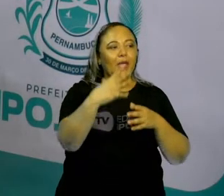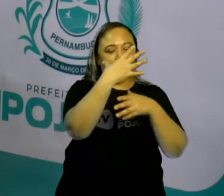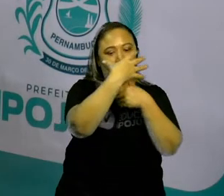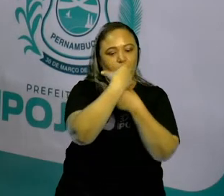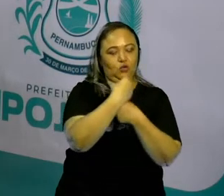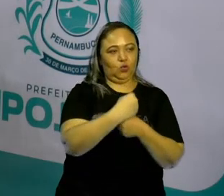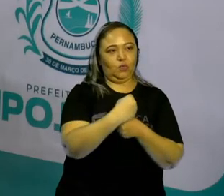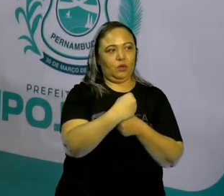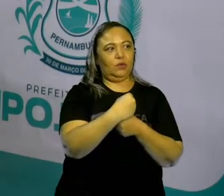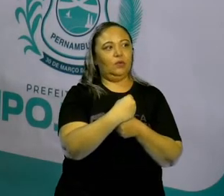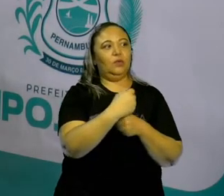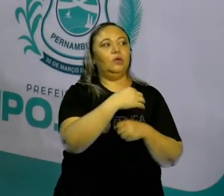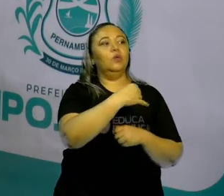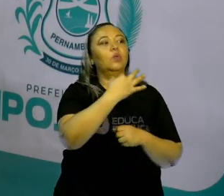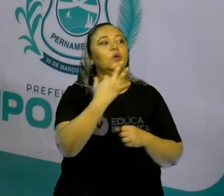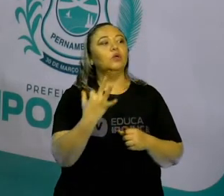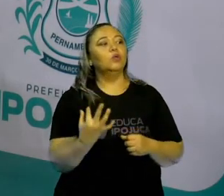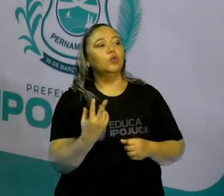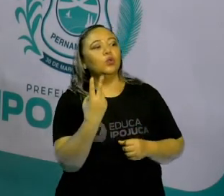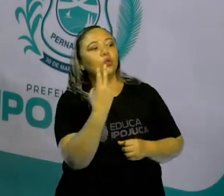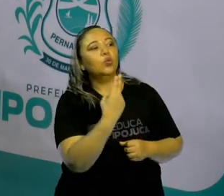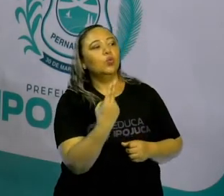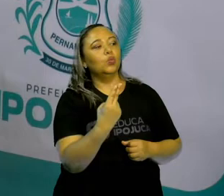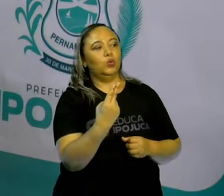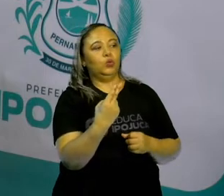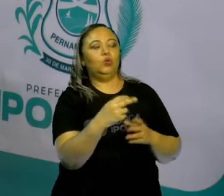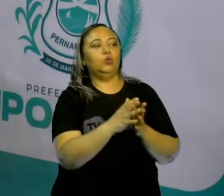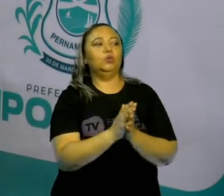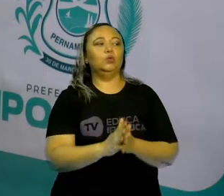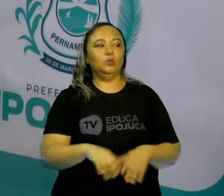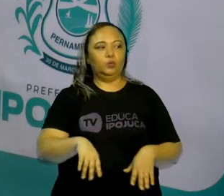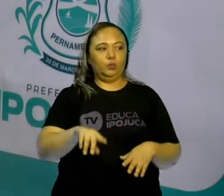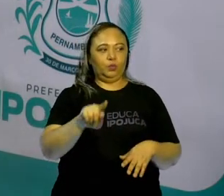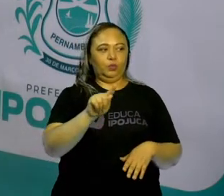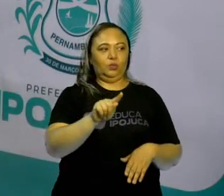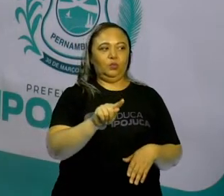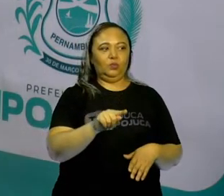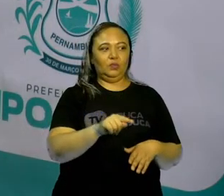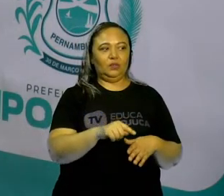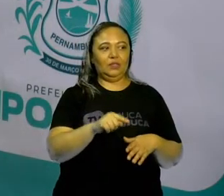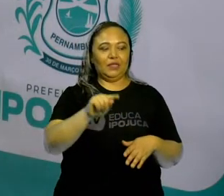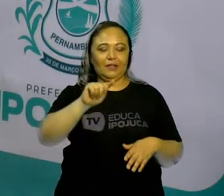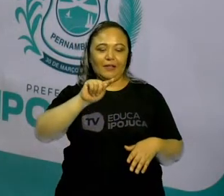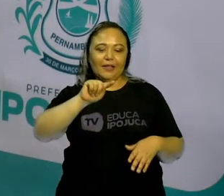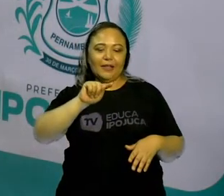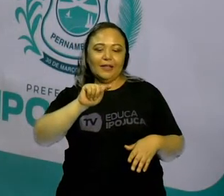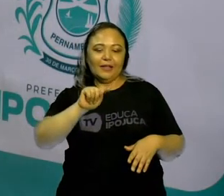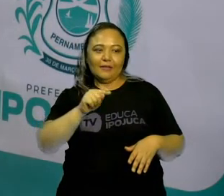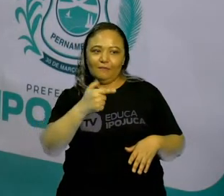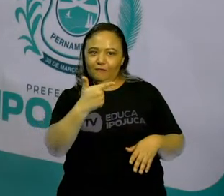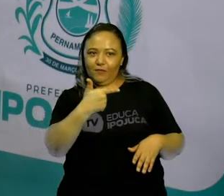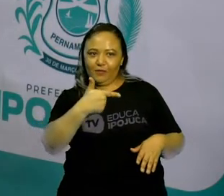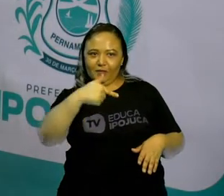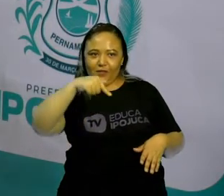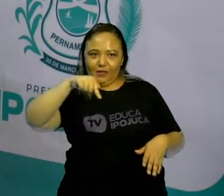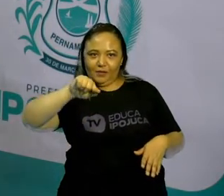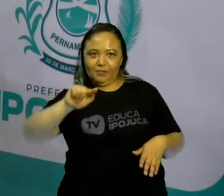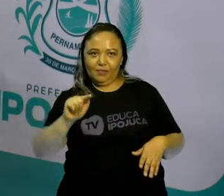soma aqui é justamente esse valor. Vou colocar um pinguinho aqui. 27